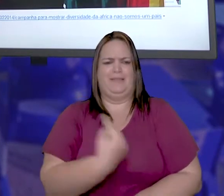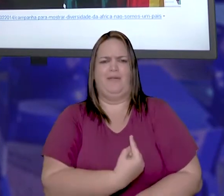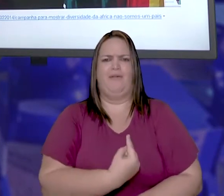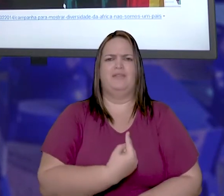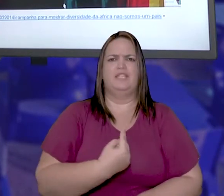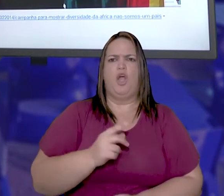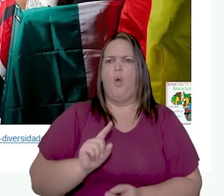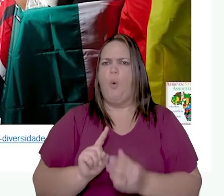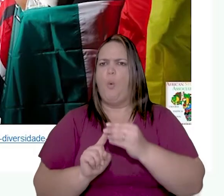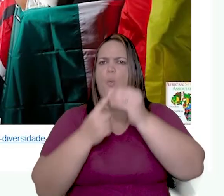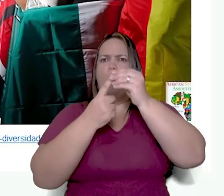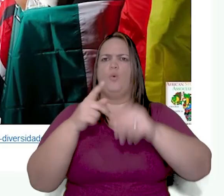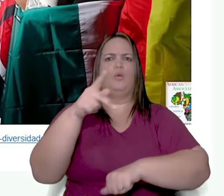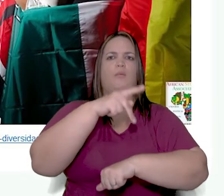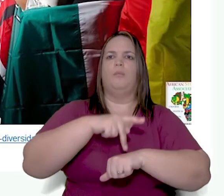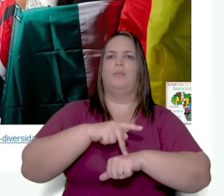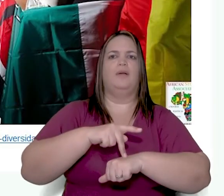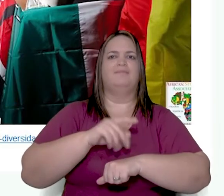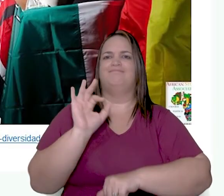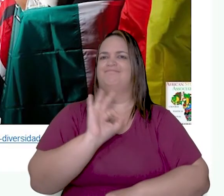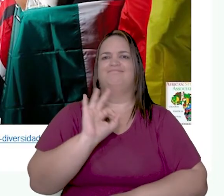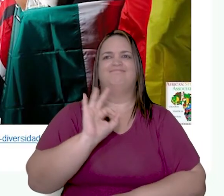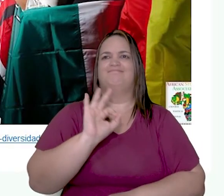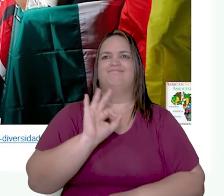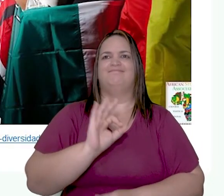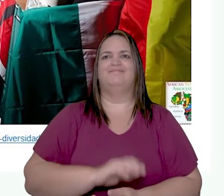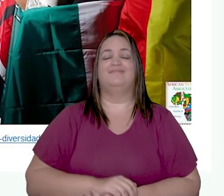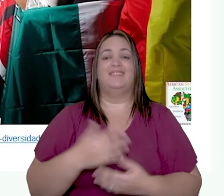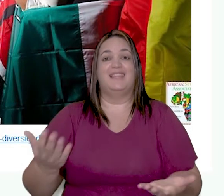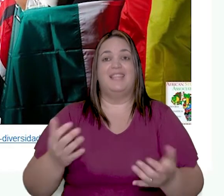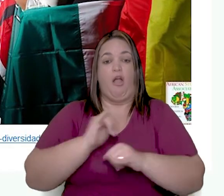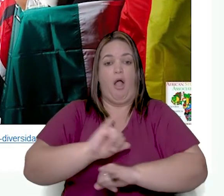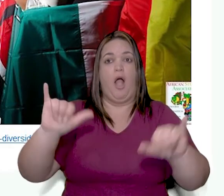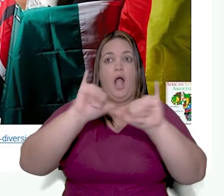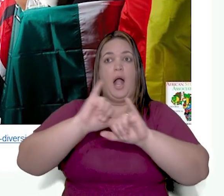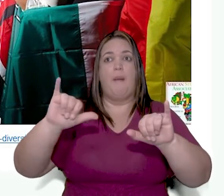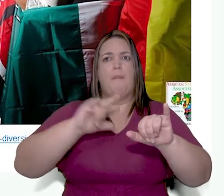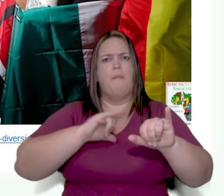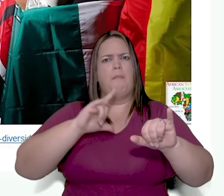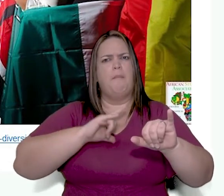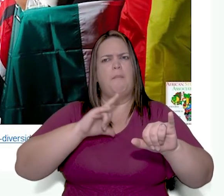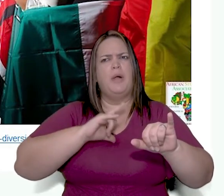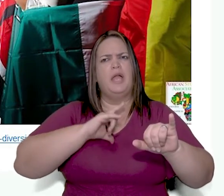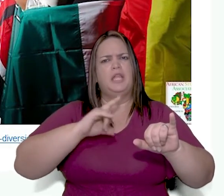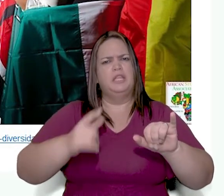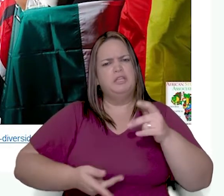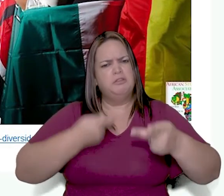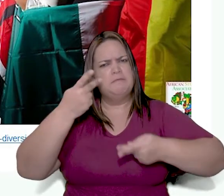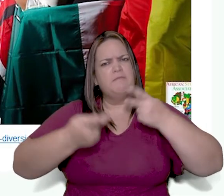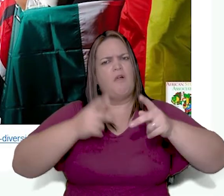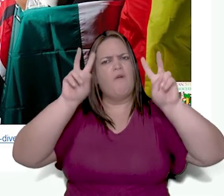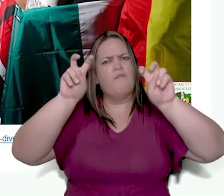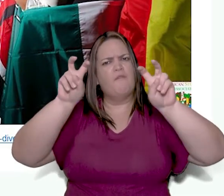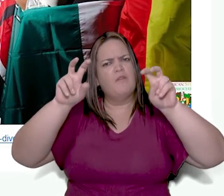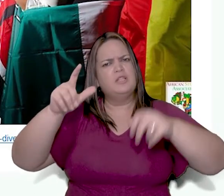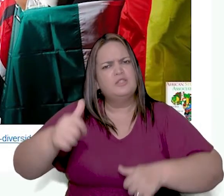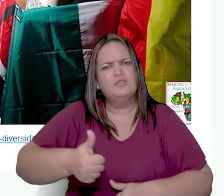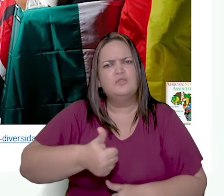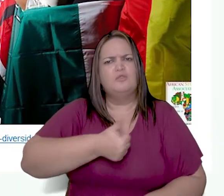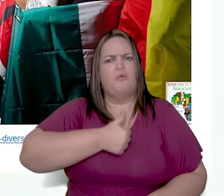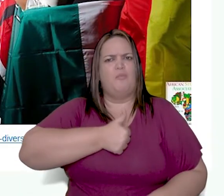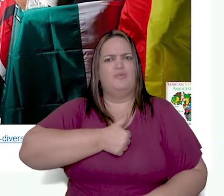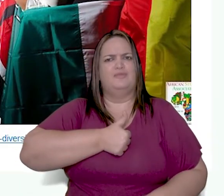Observem aqui comigo. Não somos um país. A campanha